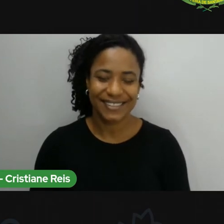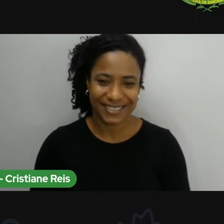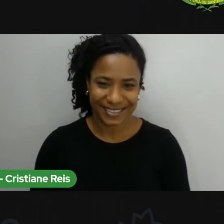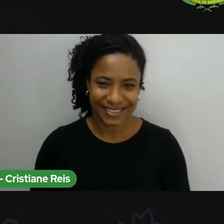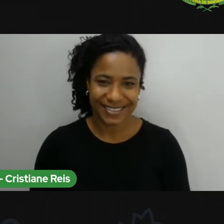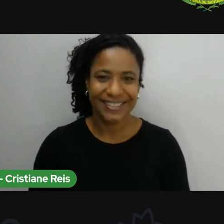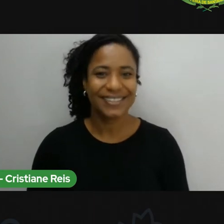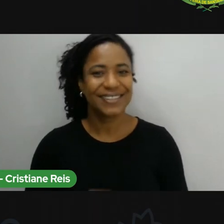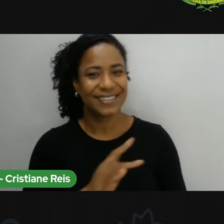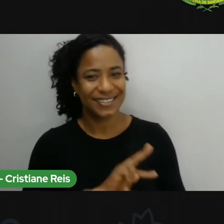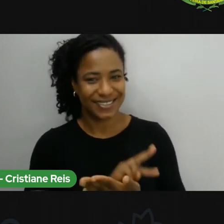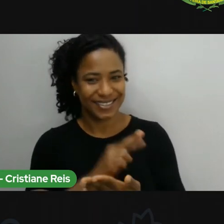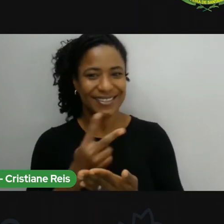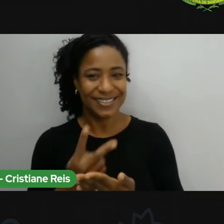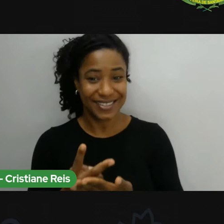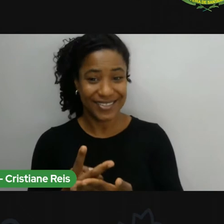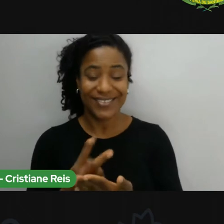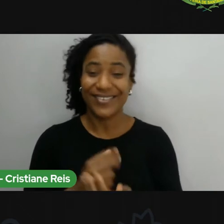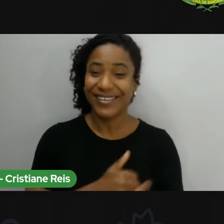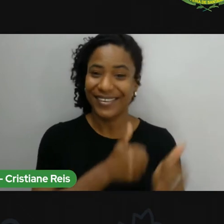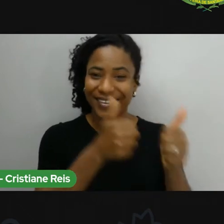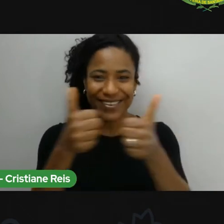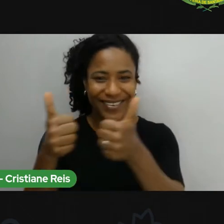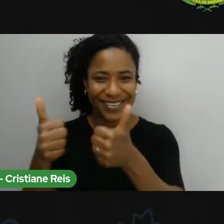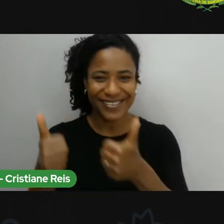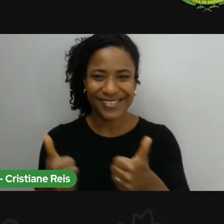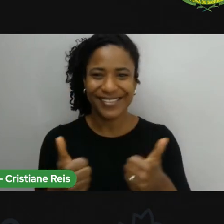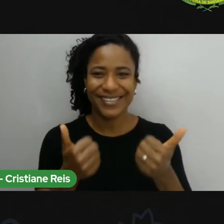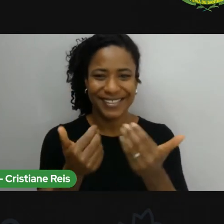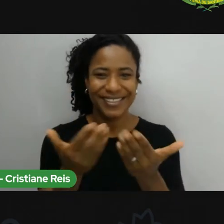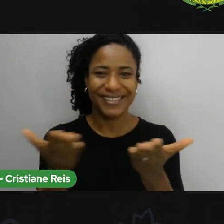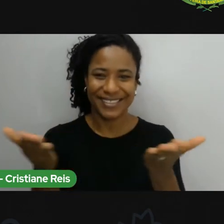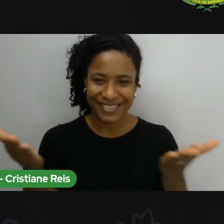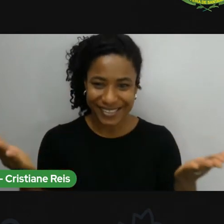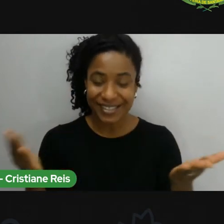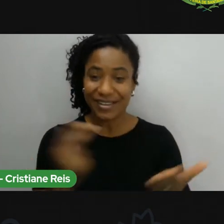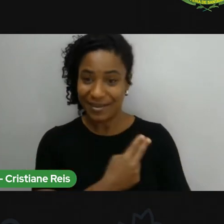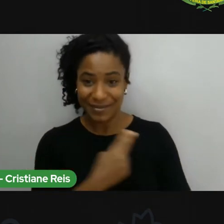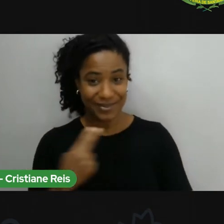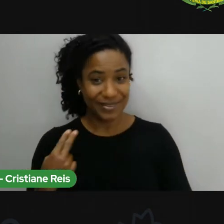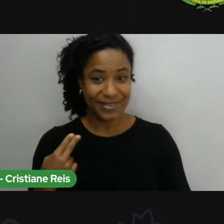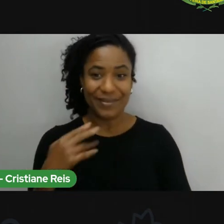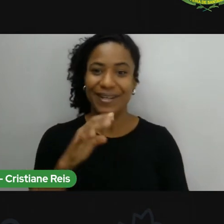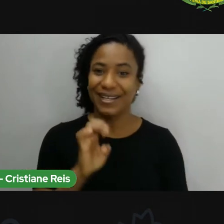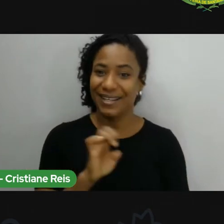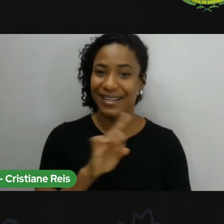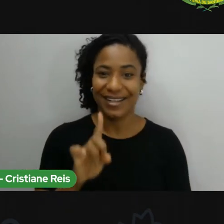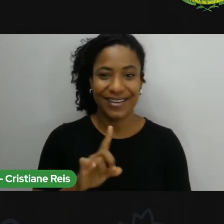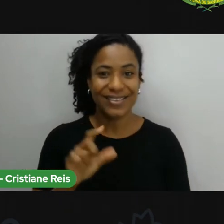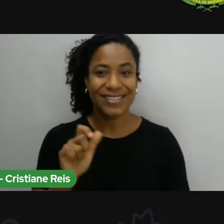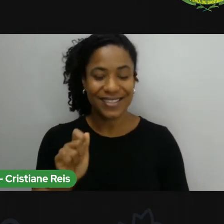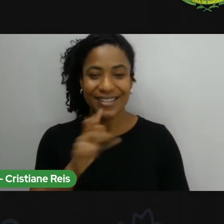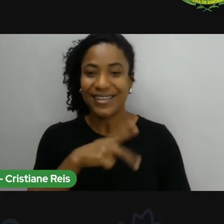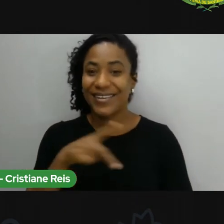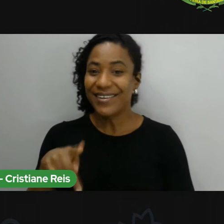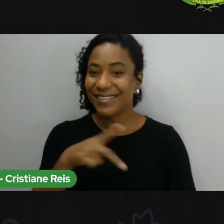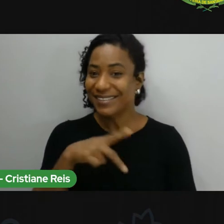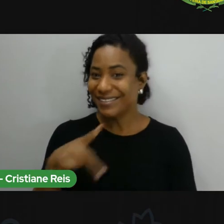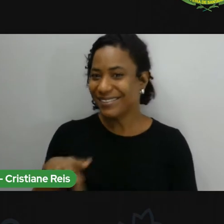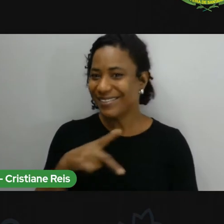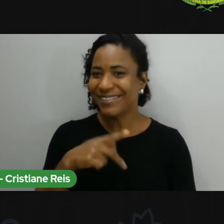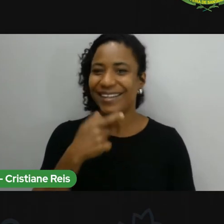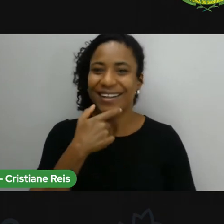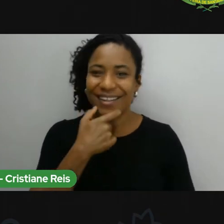Olá, estudantes! Eu sou Elza Silva, sua professora de inglês. Sejam bem-vindos